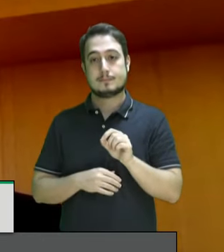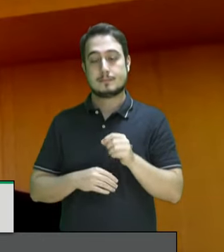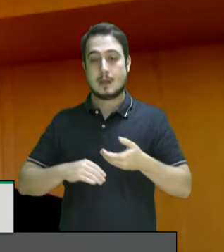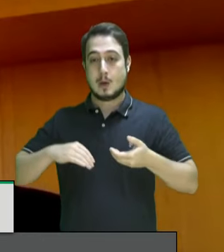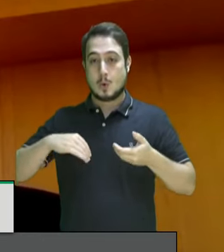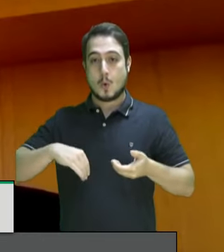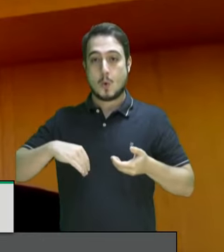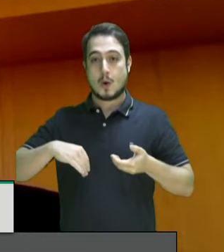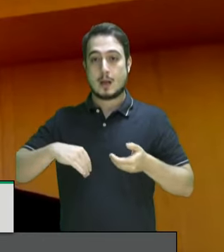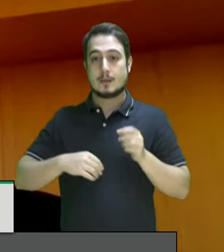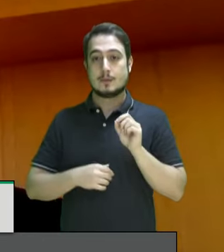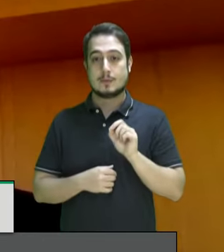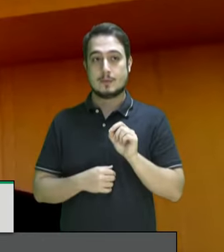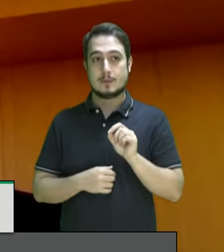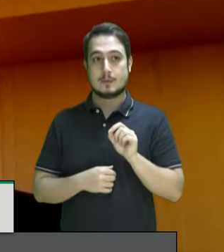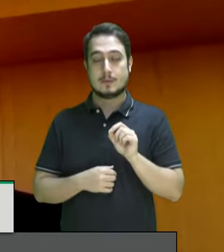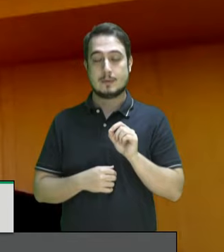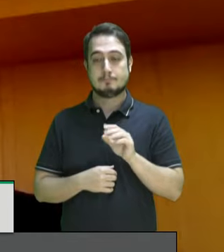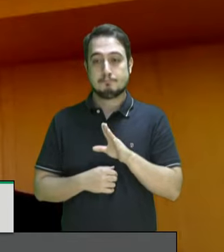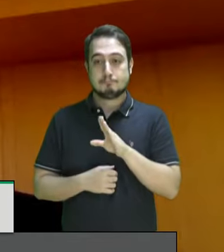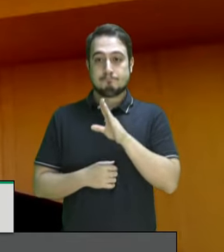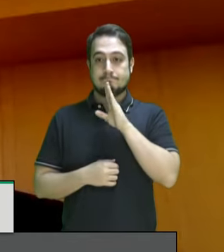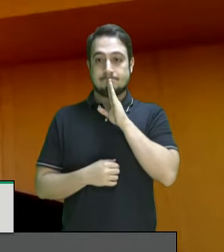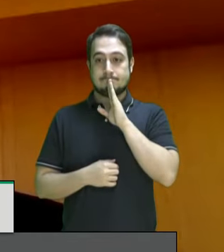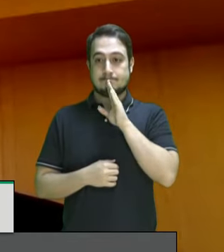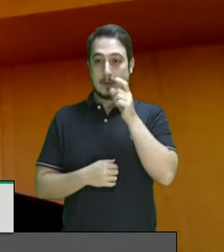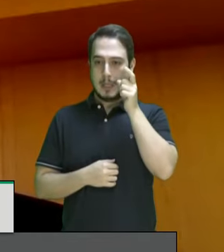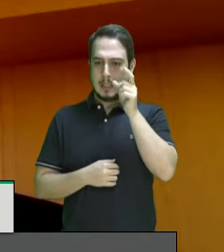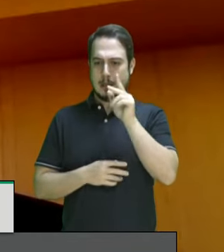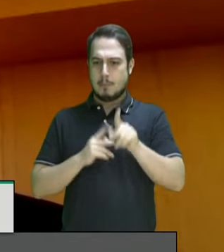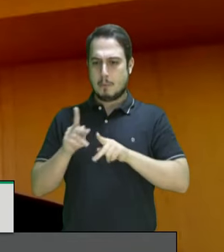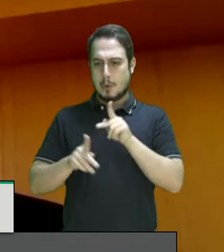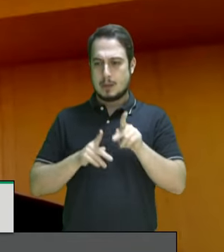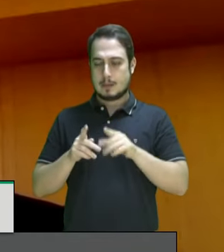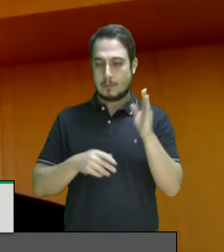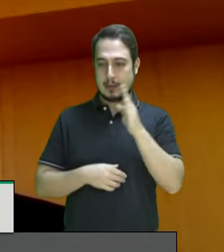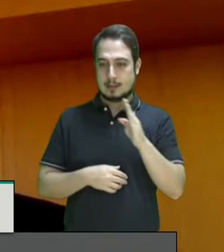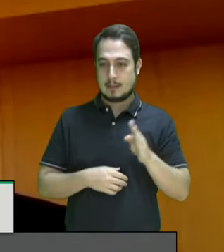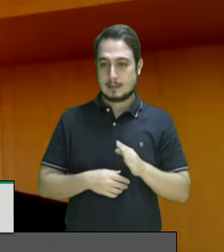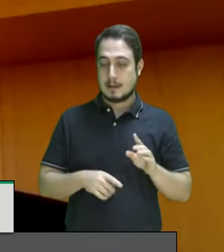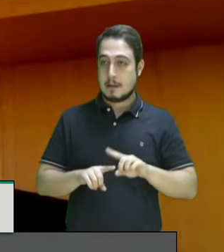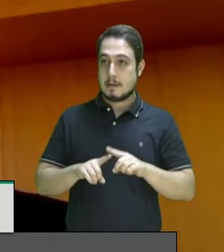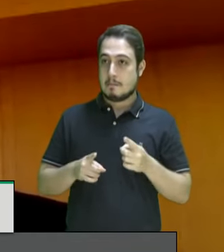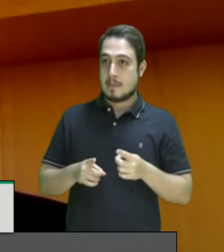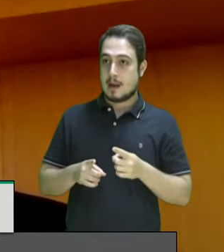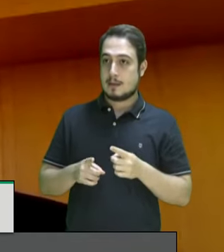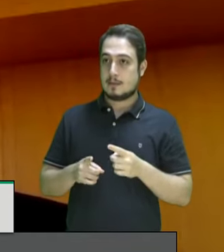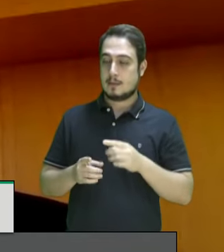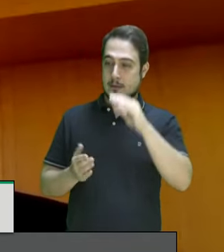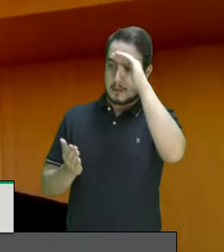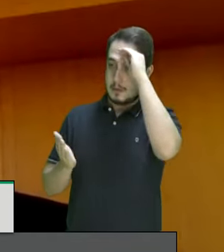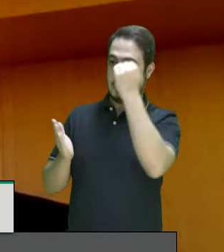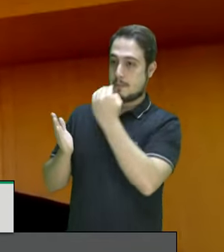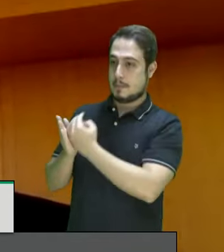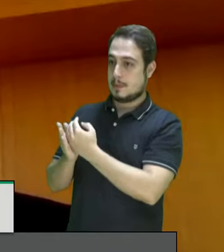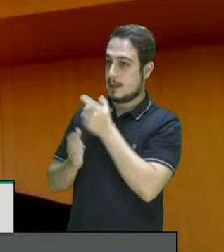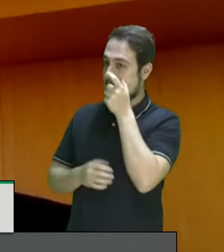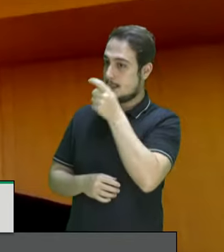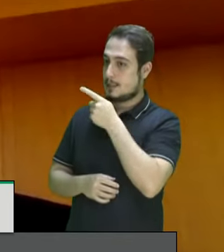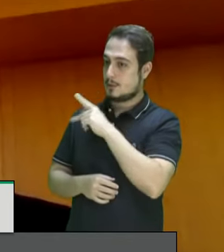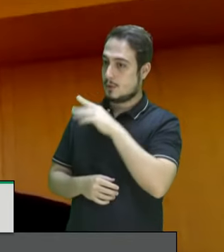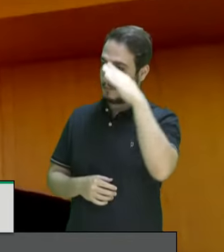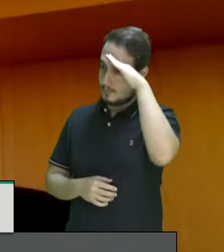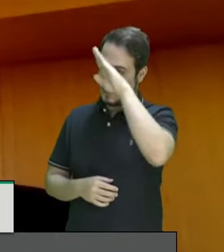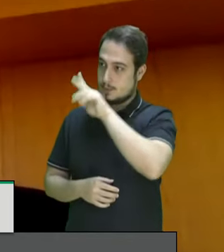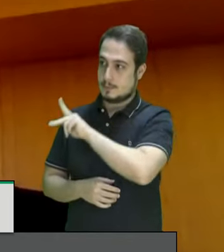que está submisso aos interesses não da população brasileira mas aos interesses do presidente da república